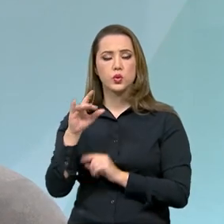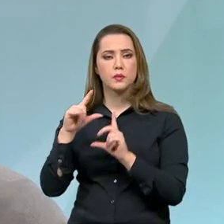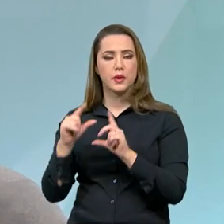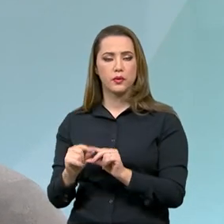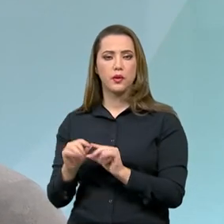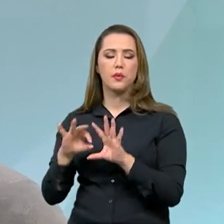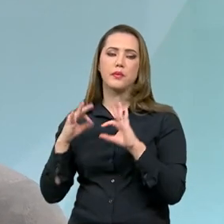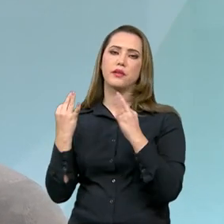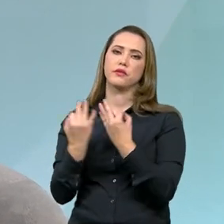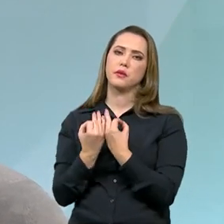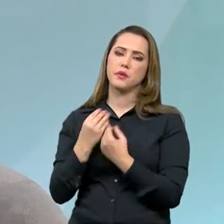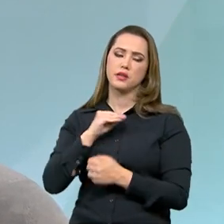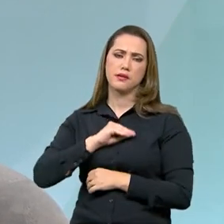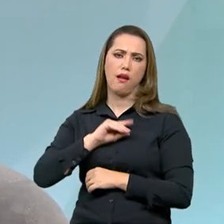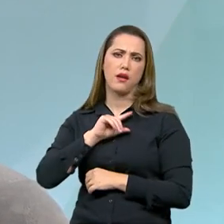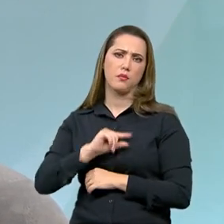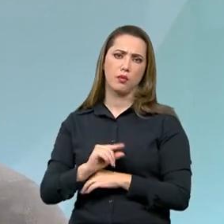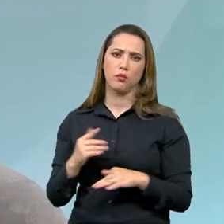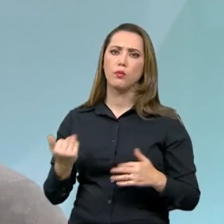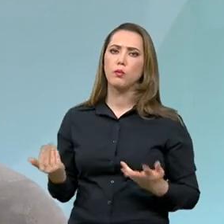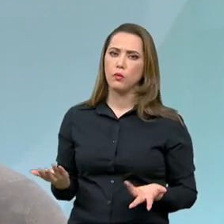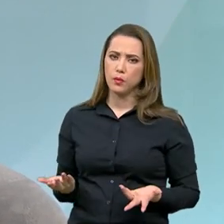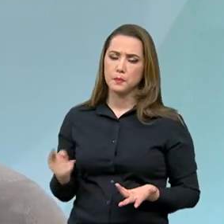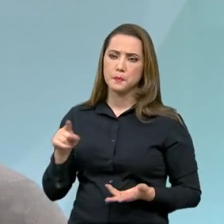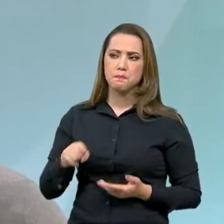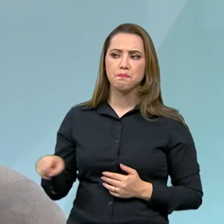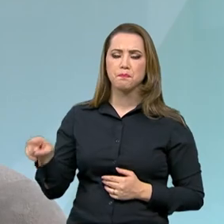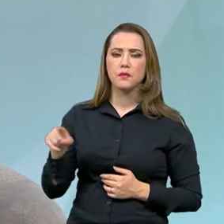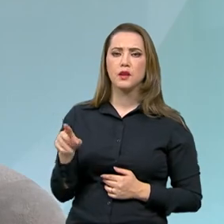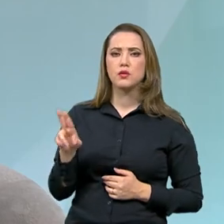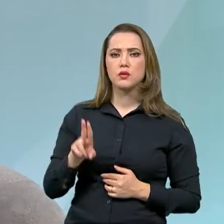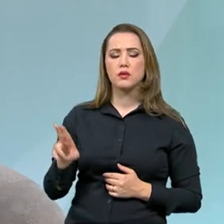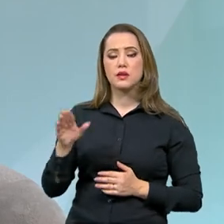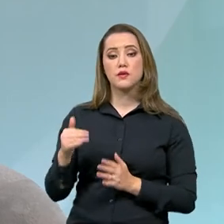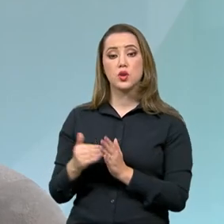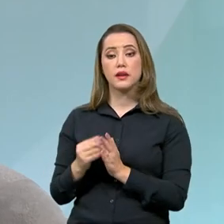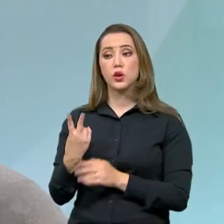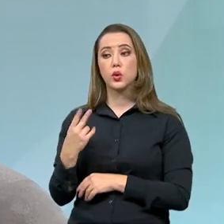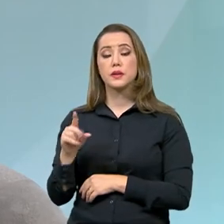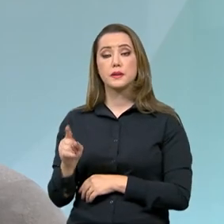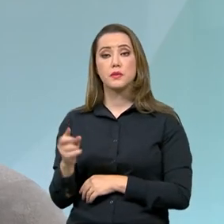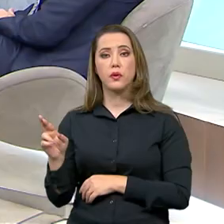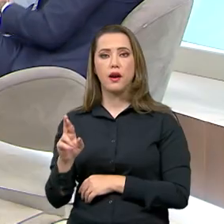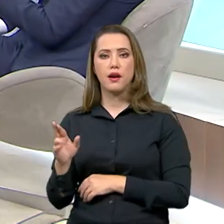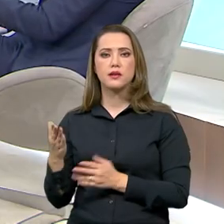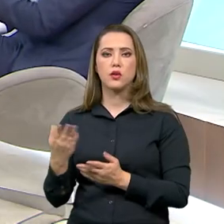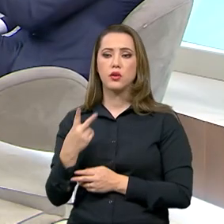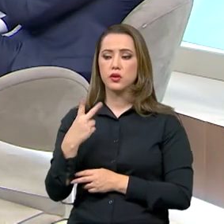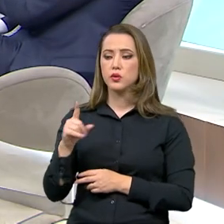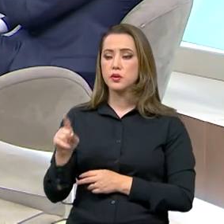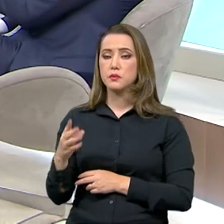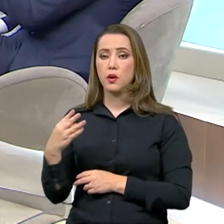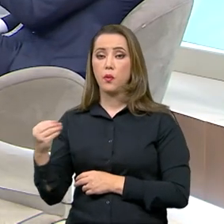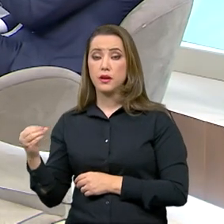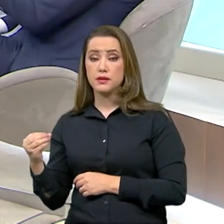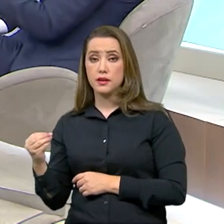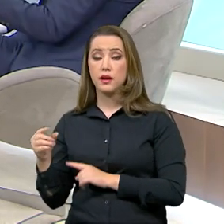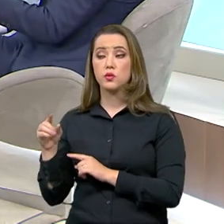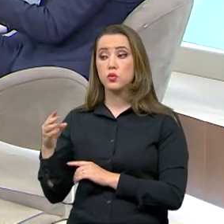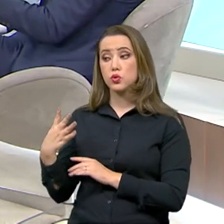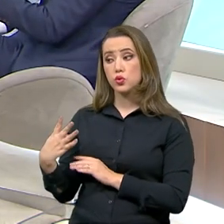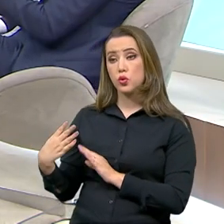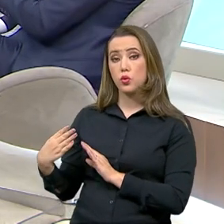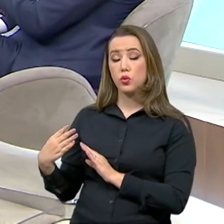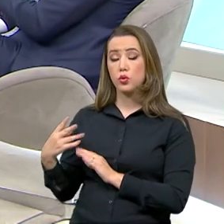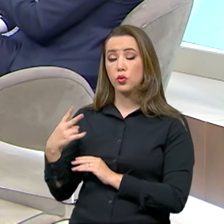de renda mais baixa. Então, elas eram aplicáveis só até R$.000, agora estão até R$.400. De R$ 4.400, também teve